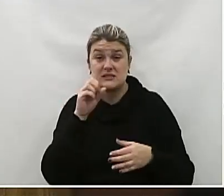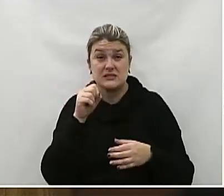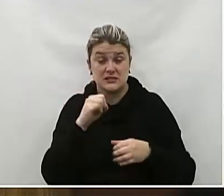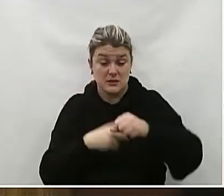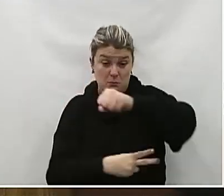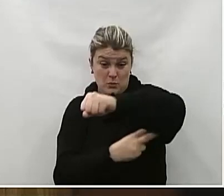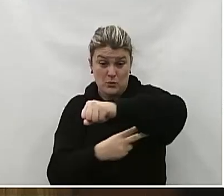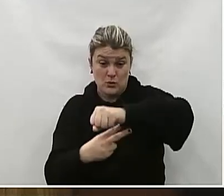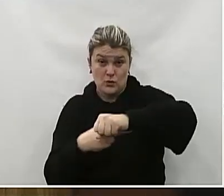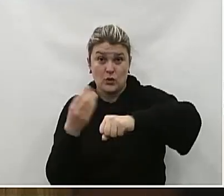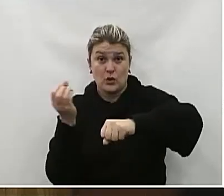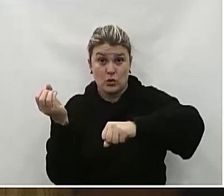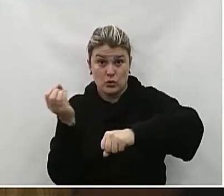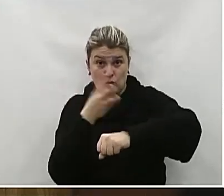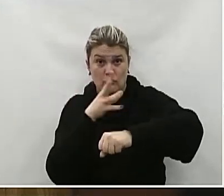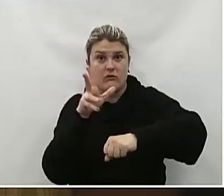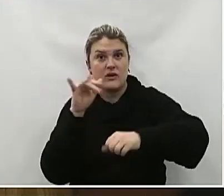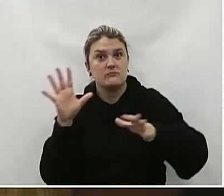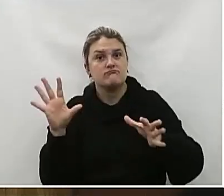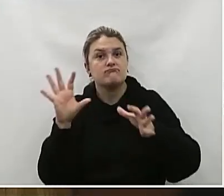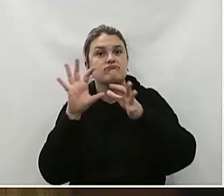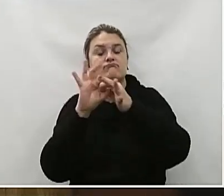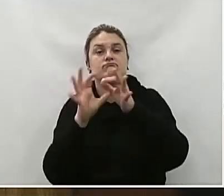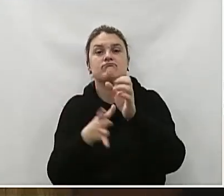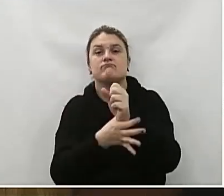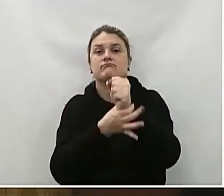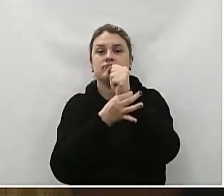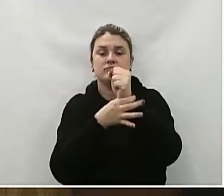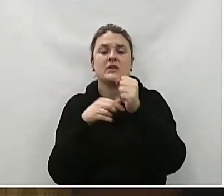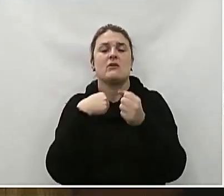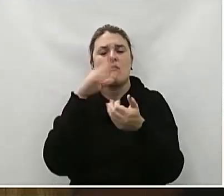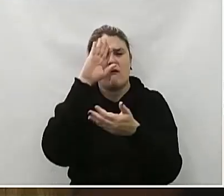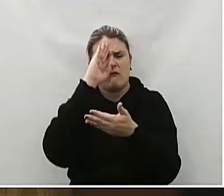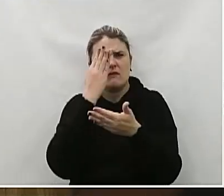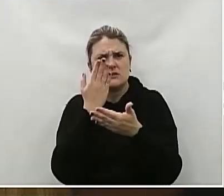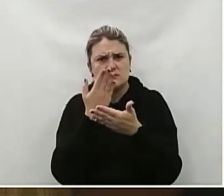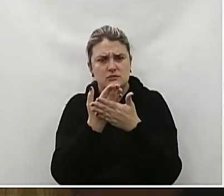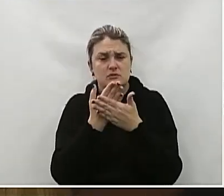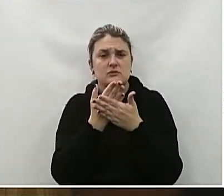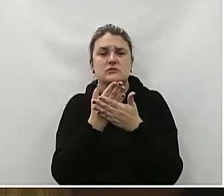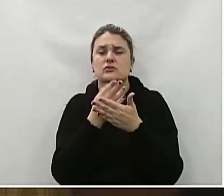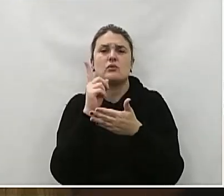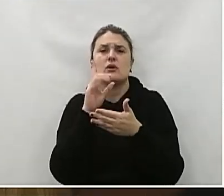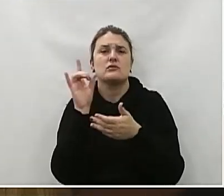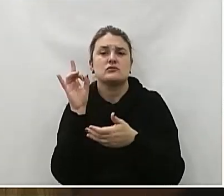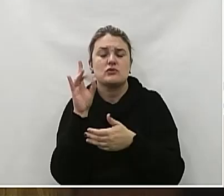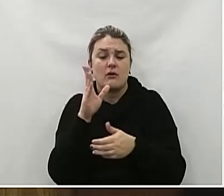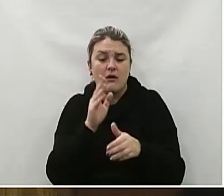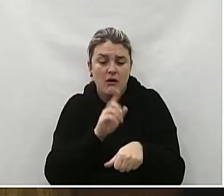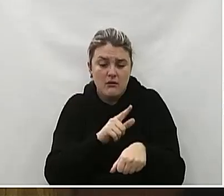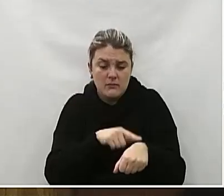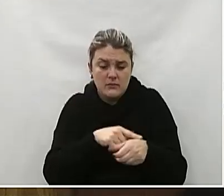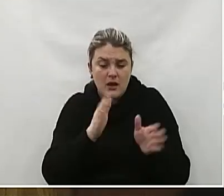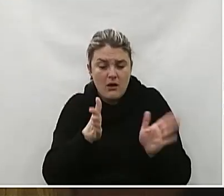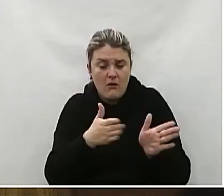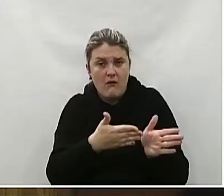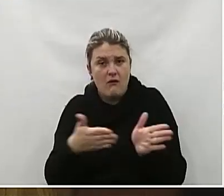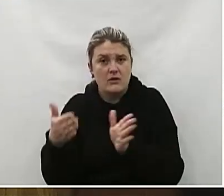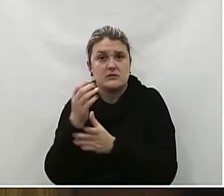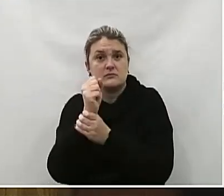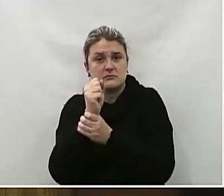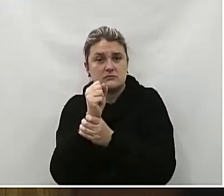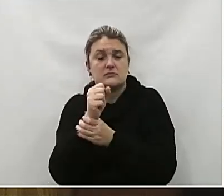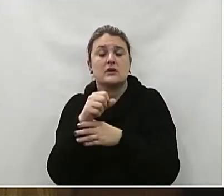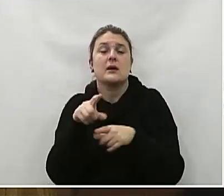e acessível em todas as condições climáticas Acredito firmemente que essa medida não apenas garantirá a segurança e o bem-estar dos